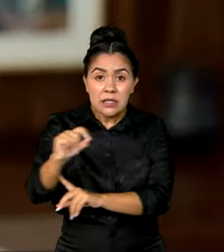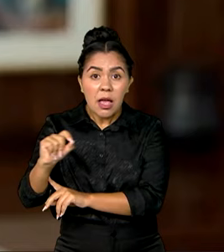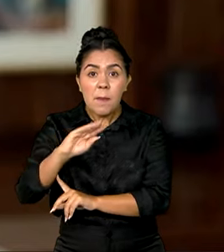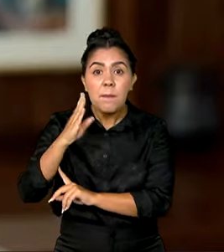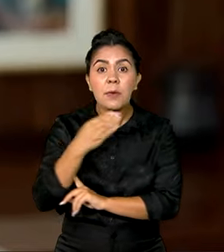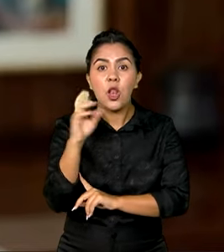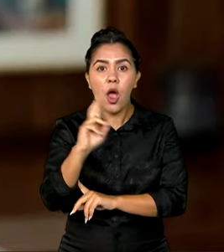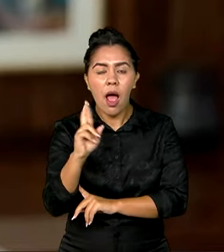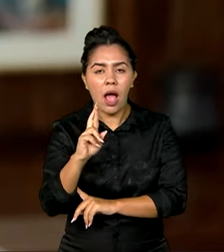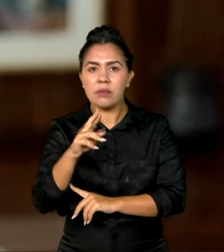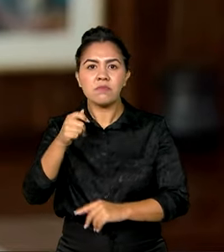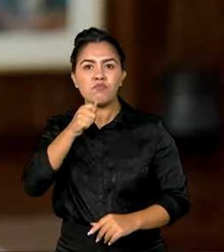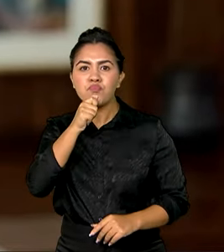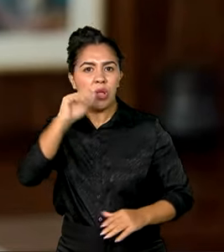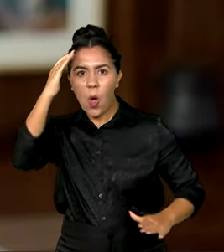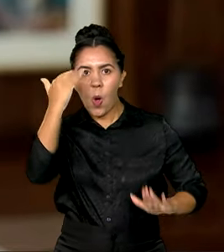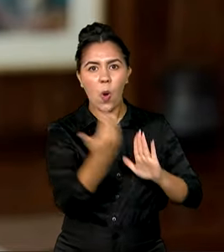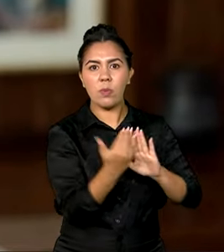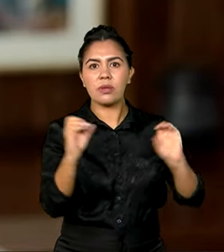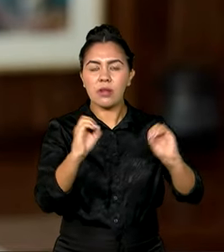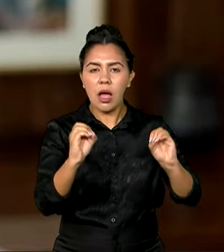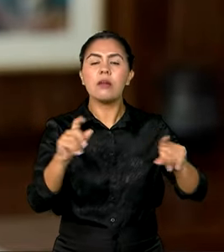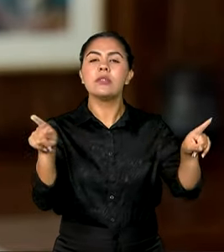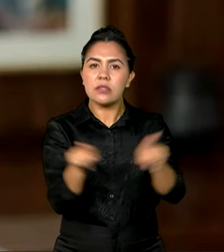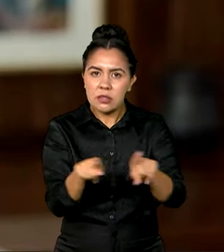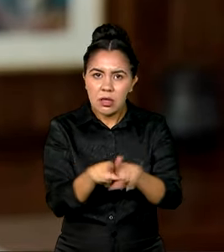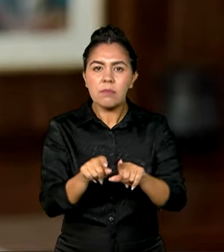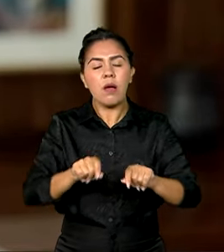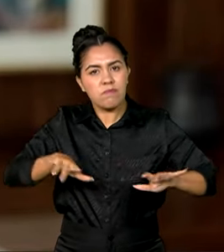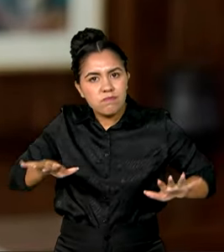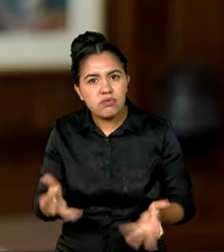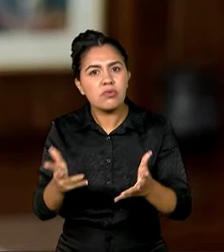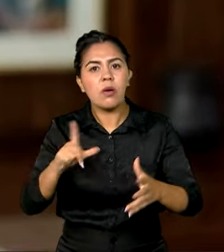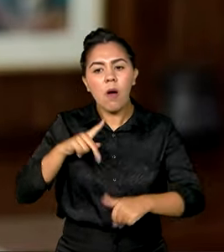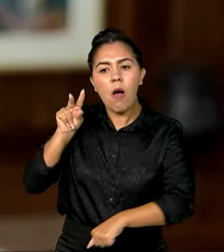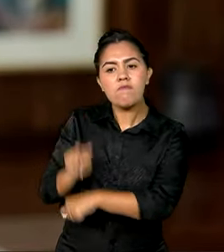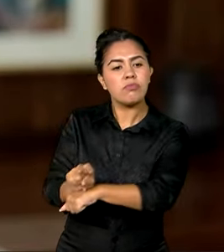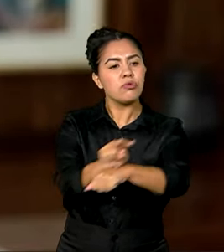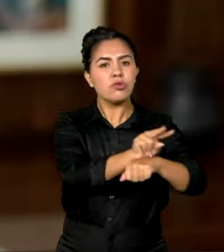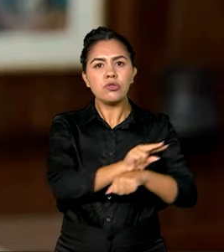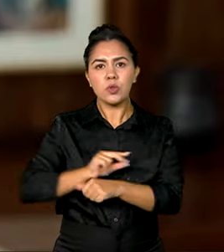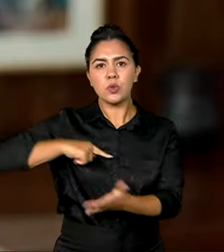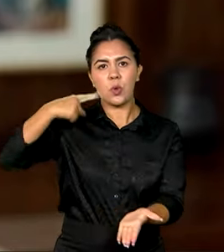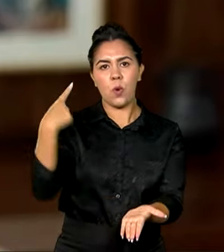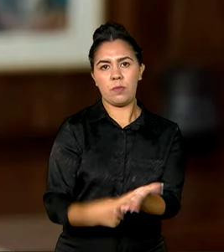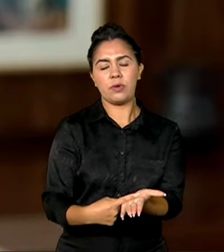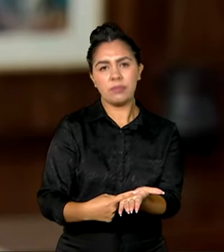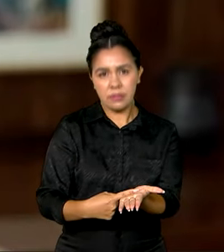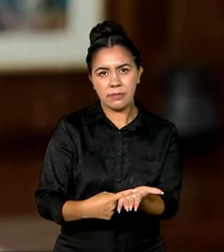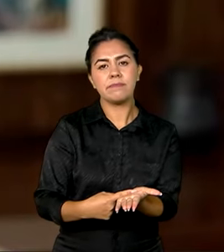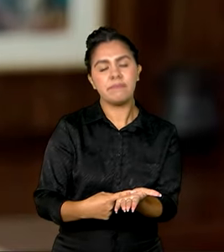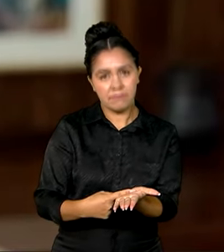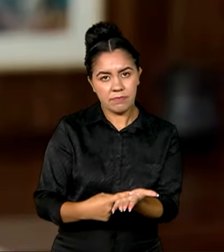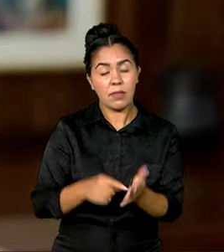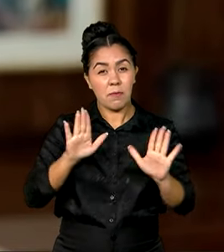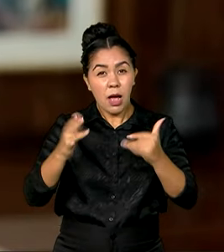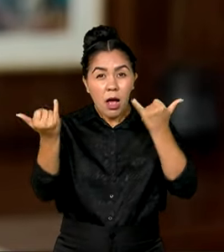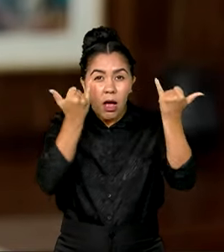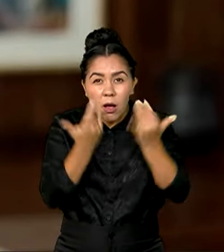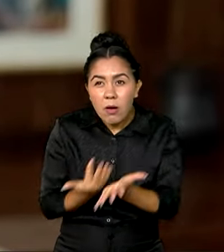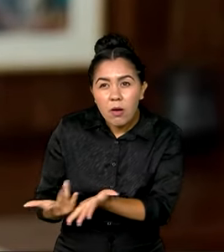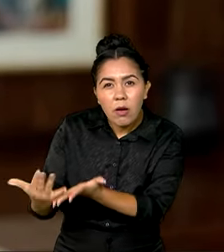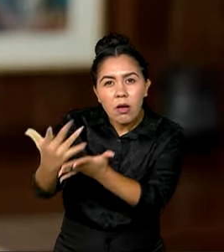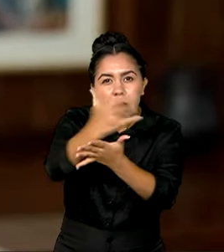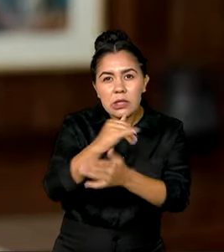e não cumpridos e fortalecer medidas de monitoramento dos compromissos assumidos. Os dados da